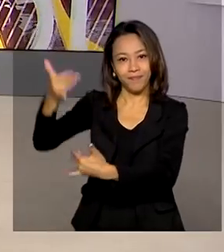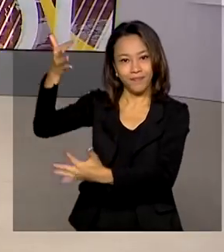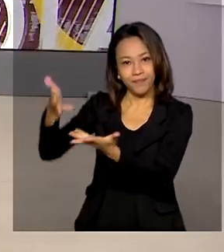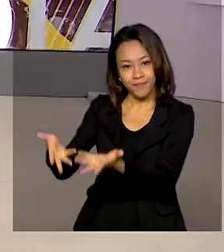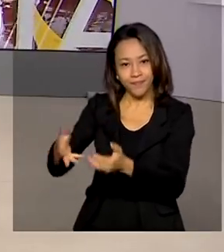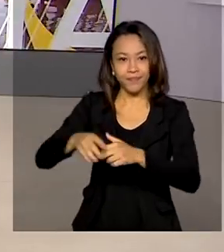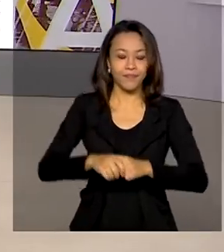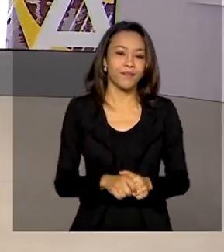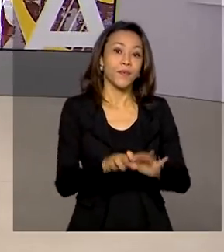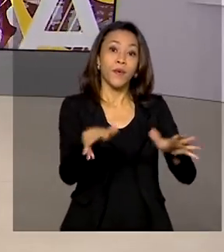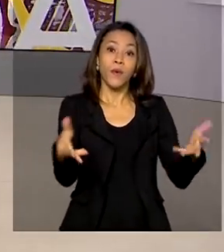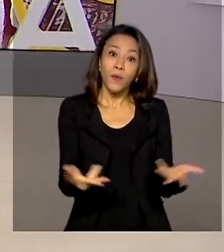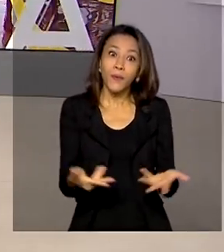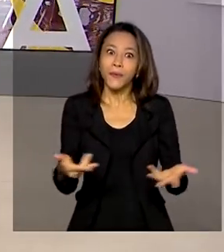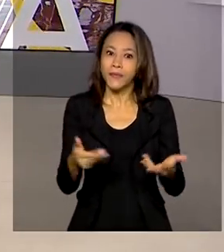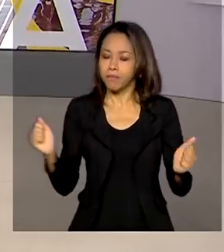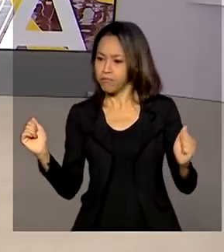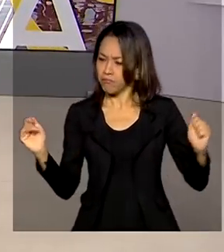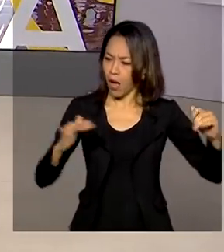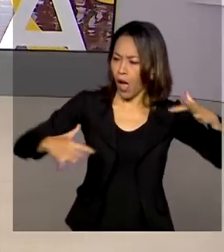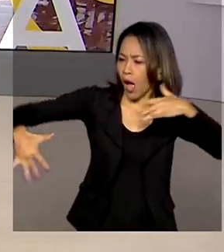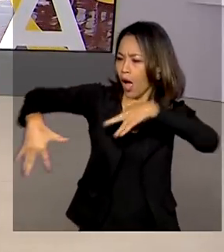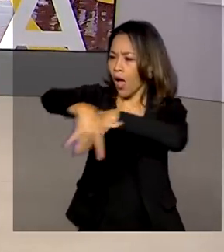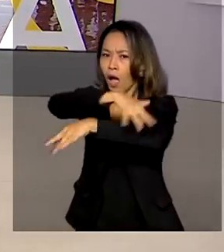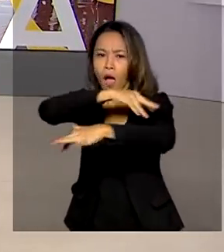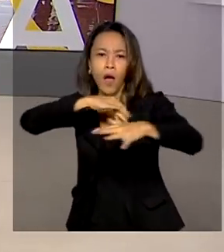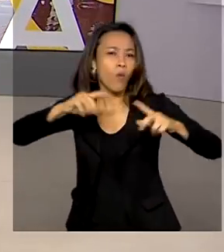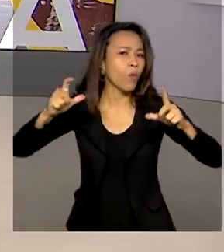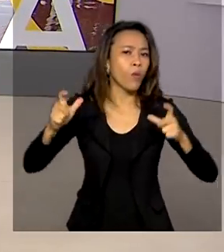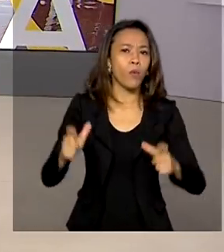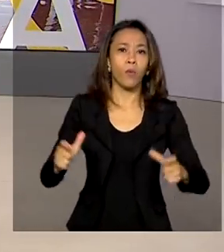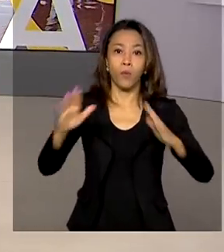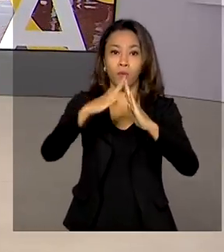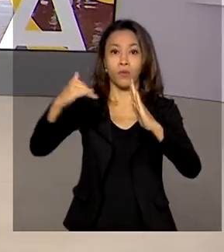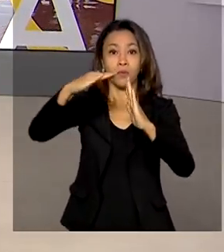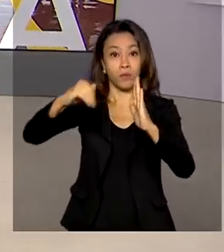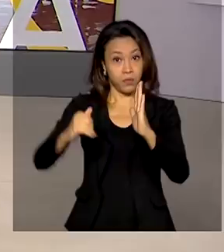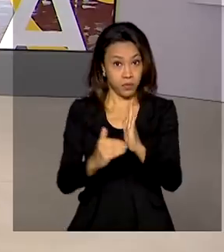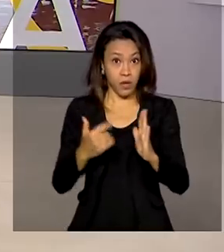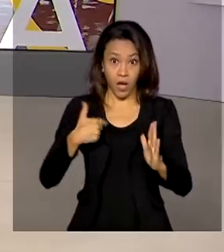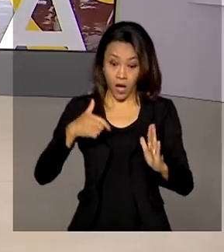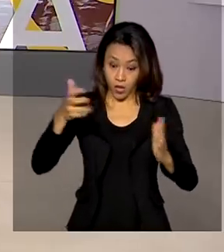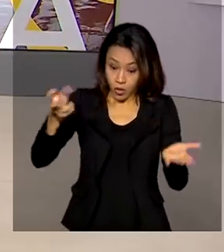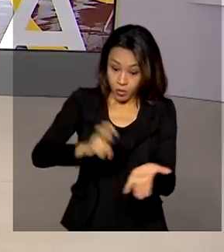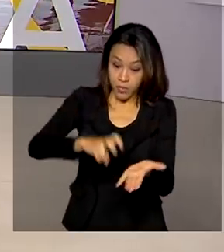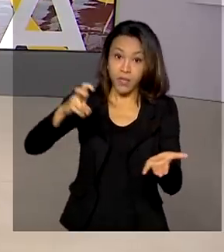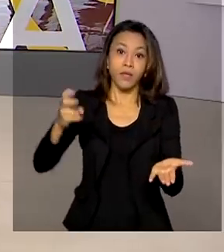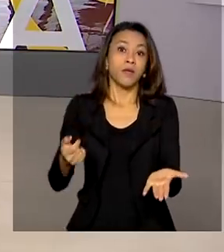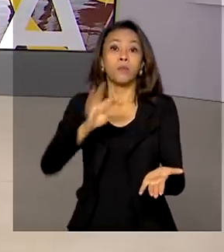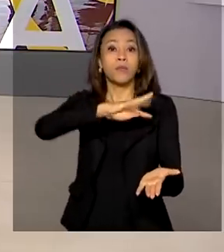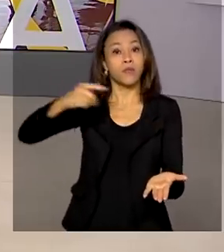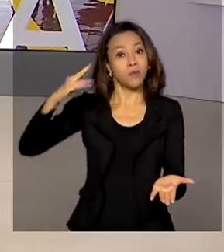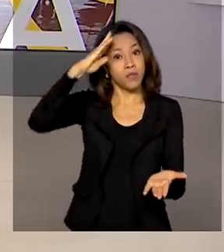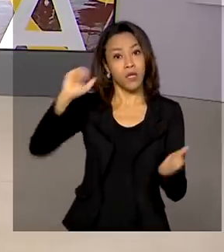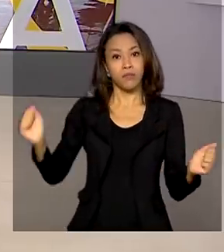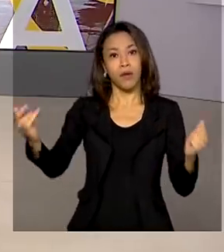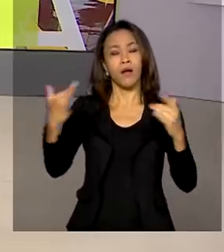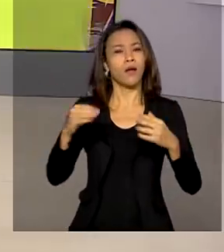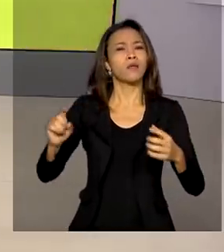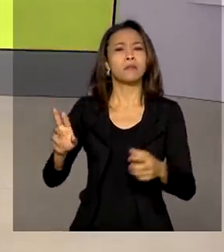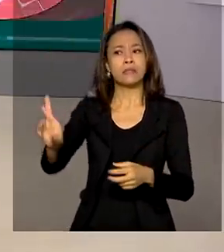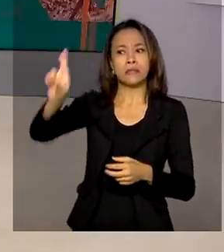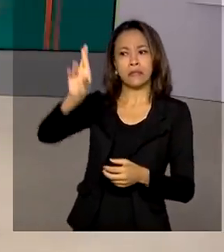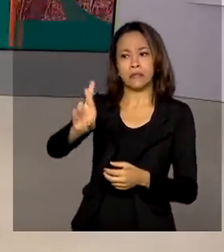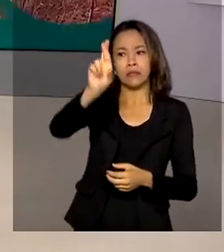O dia de hoje começa movimentado no Palácio da Alvorada, o presidente Jair Bolsonaro se reúne agora cedo com os líderes do Judiciário e do